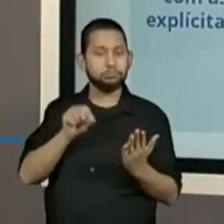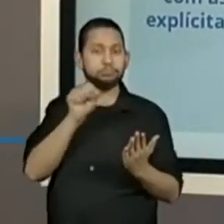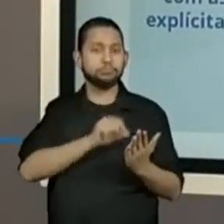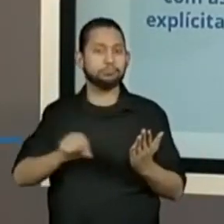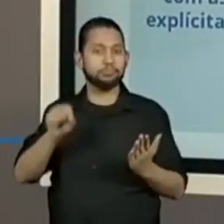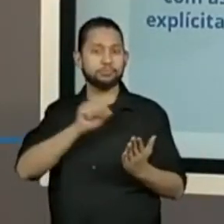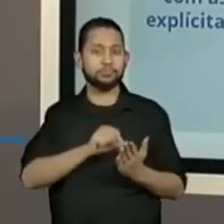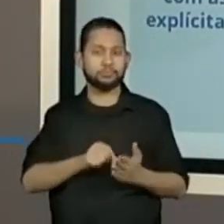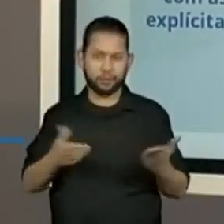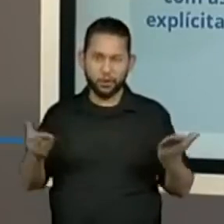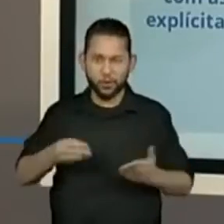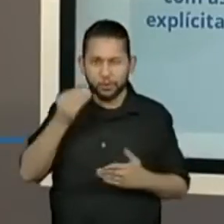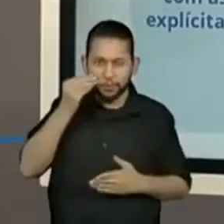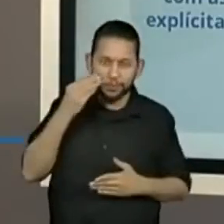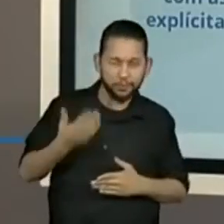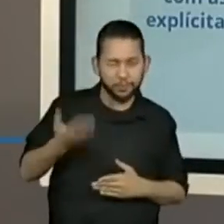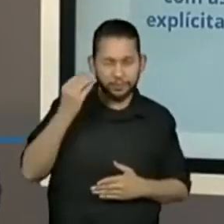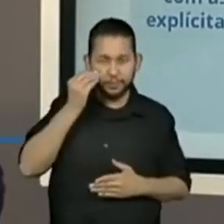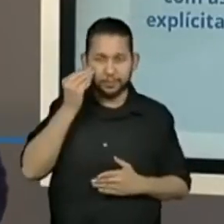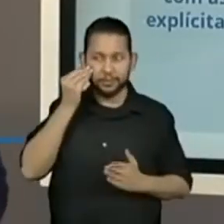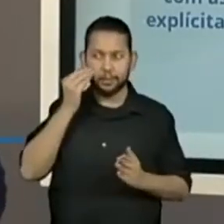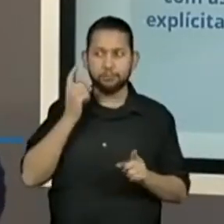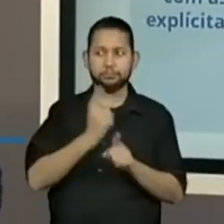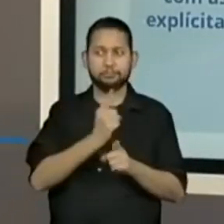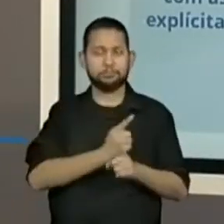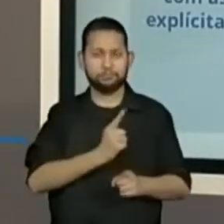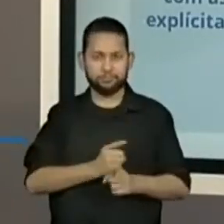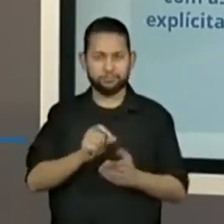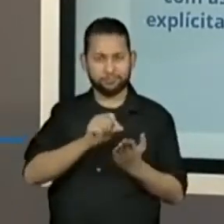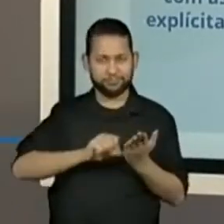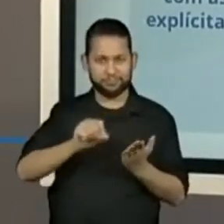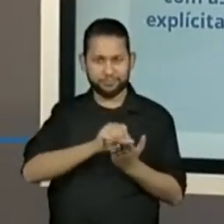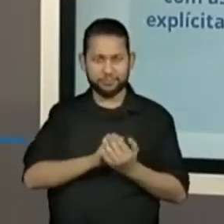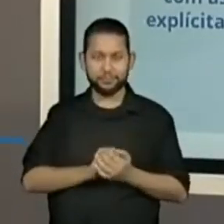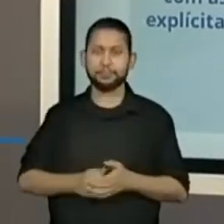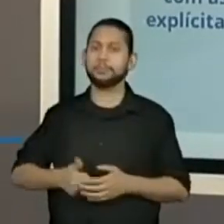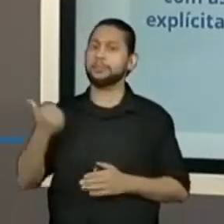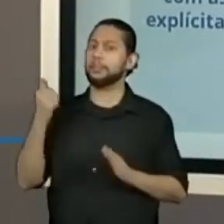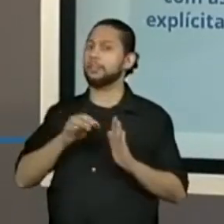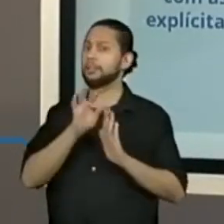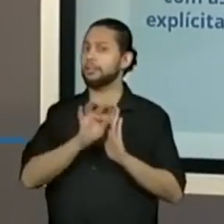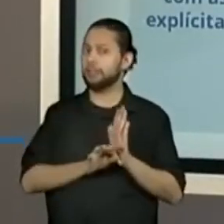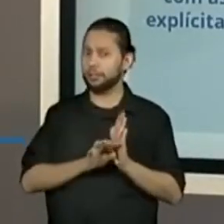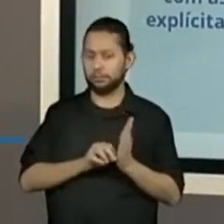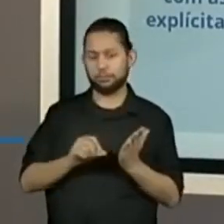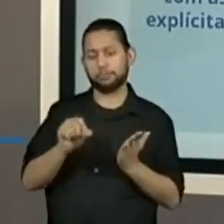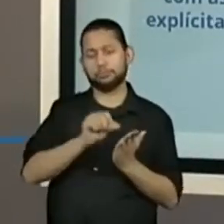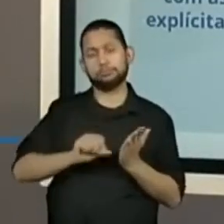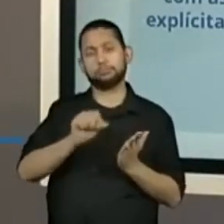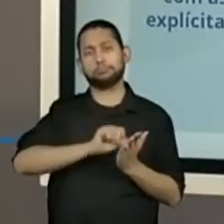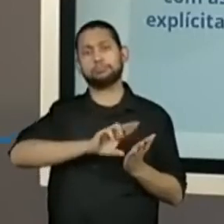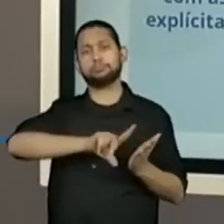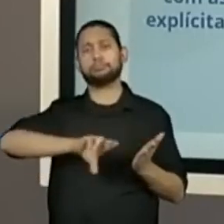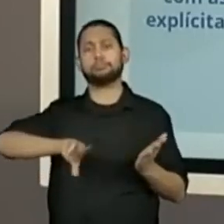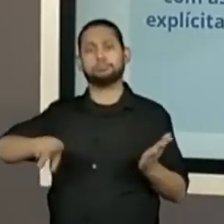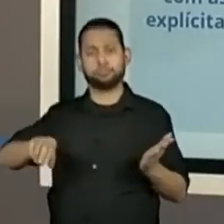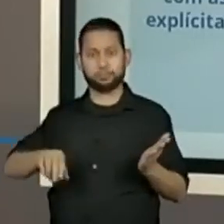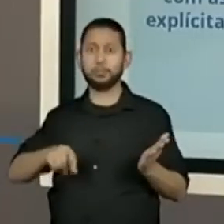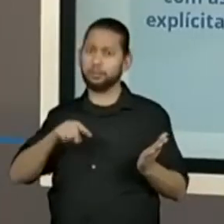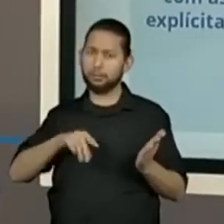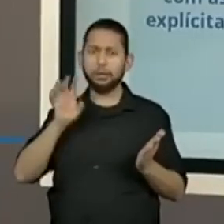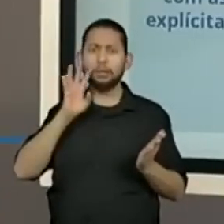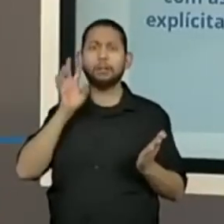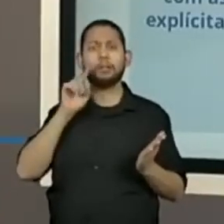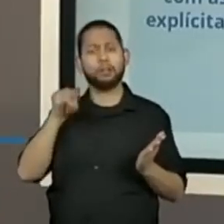que vocês vão conseguir aí me ajudar a localizar as informações? Um texto cheio de informações, rico de informações e informações muito